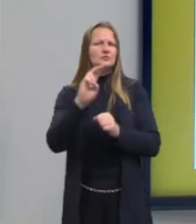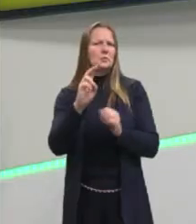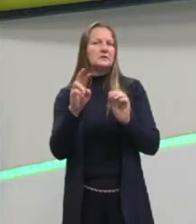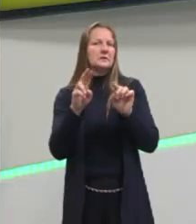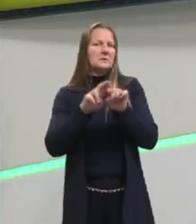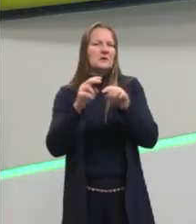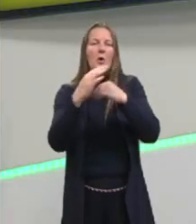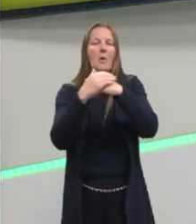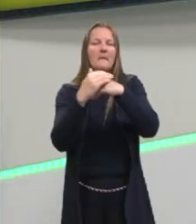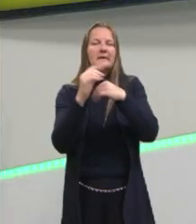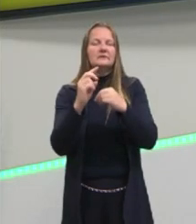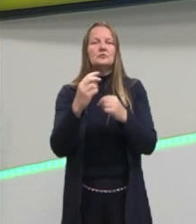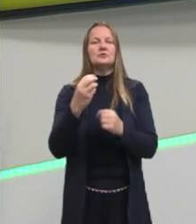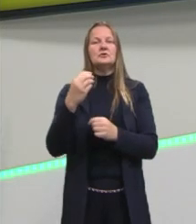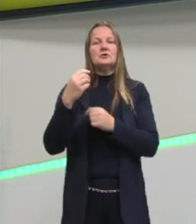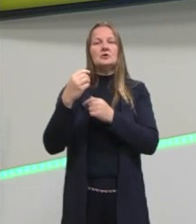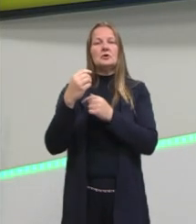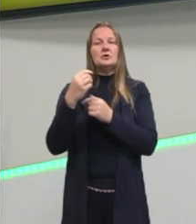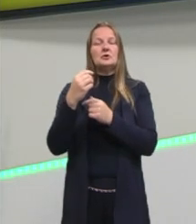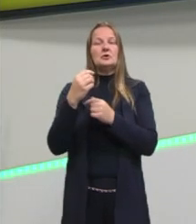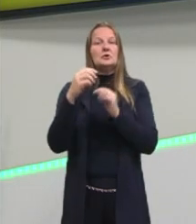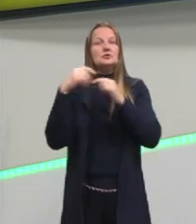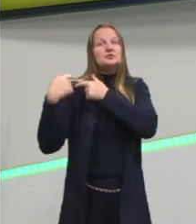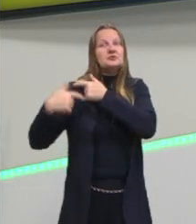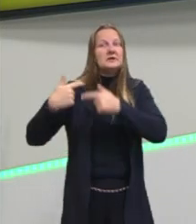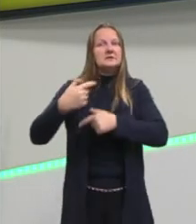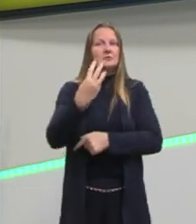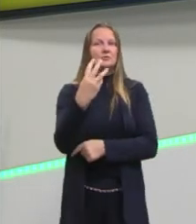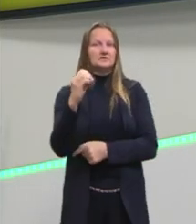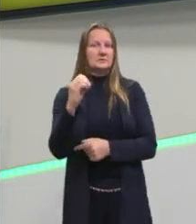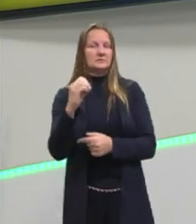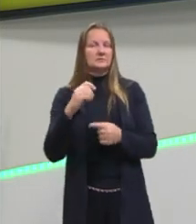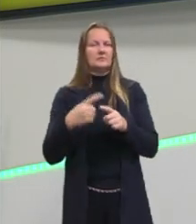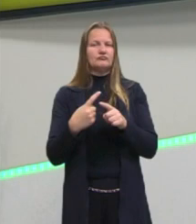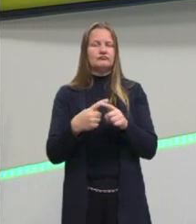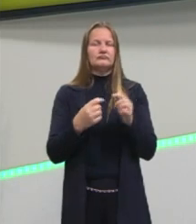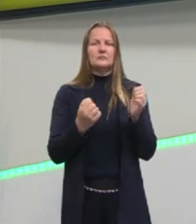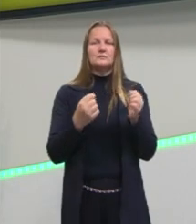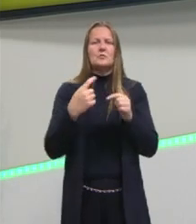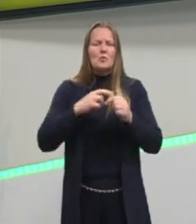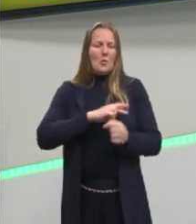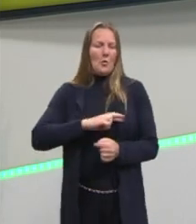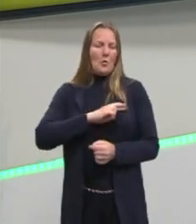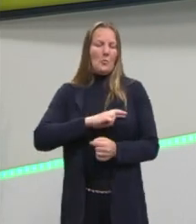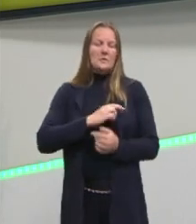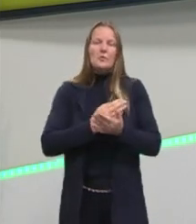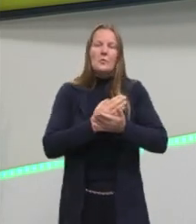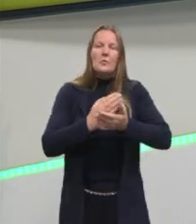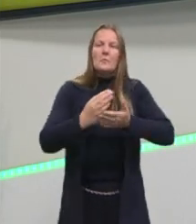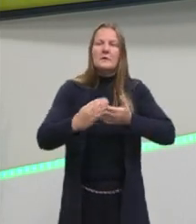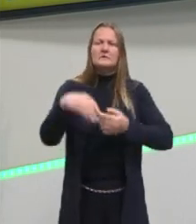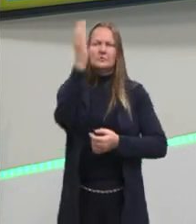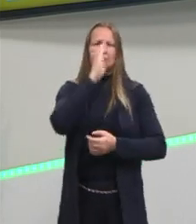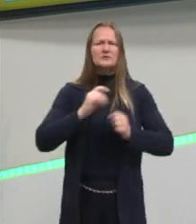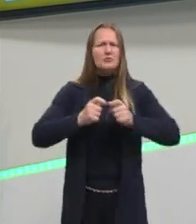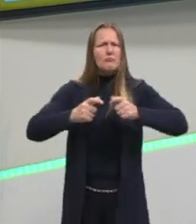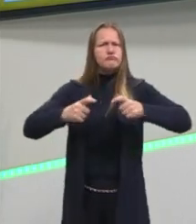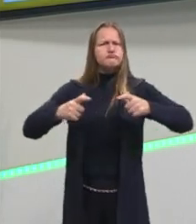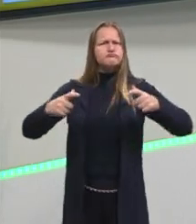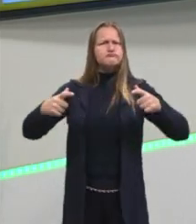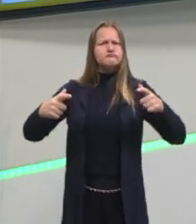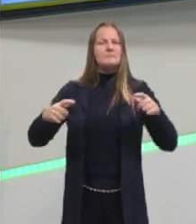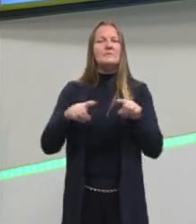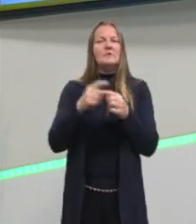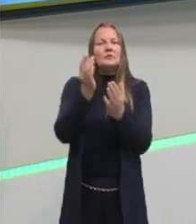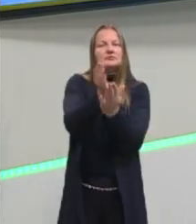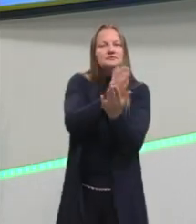tendência, ela vem originada lá no romantismo, que o início do romantismo já nos traz essa questão de mostrar que o Brasil é muito grande e que o Brasil